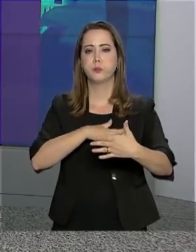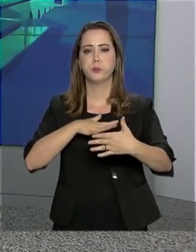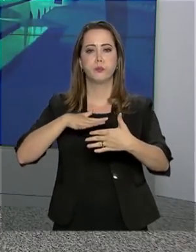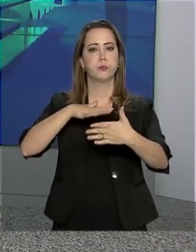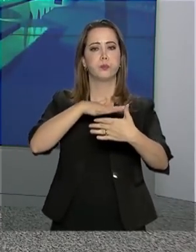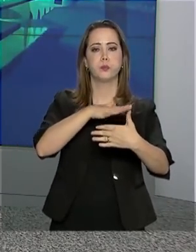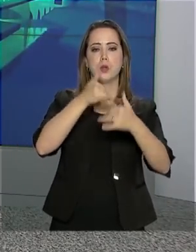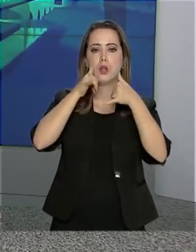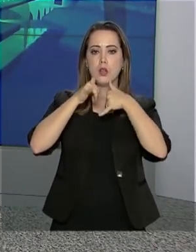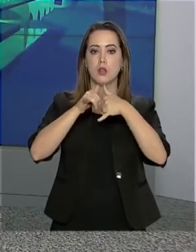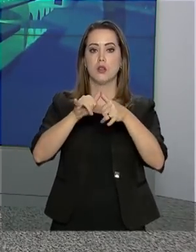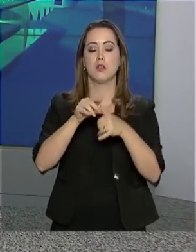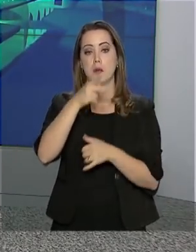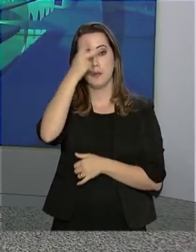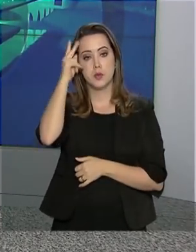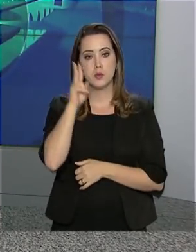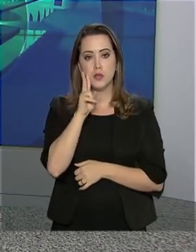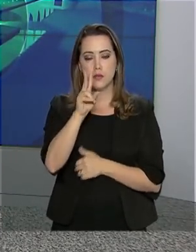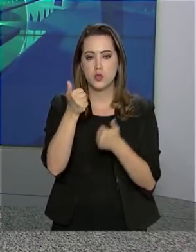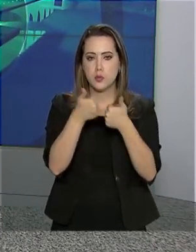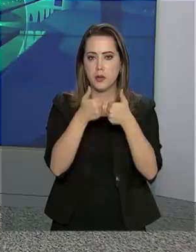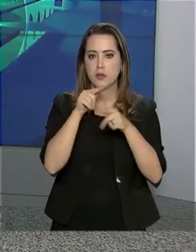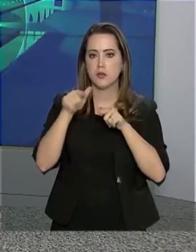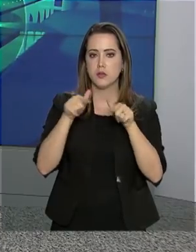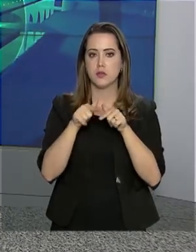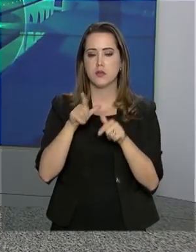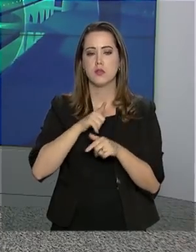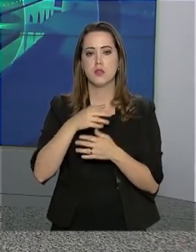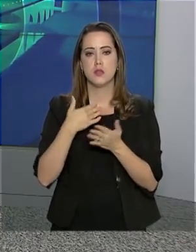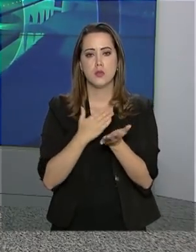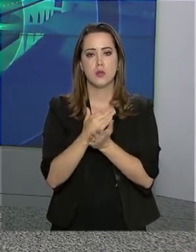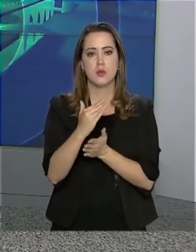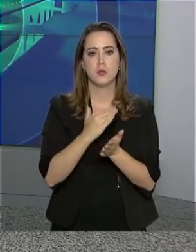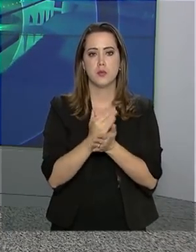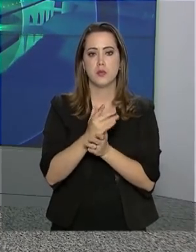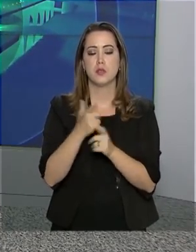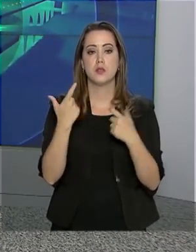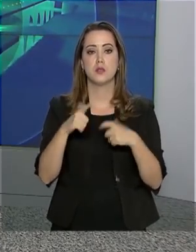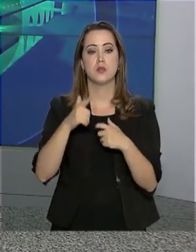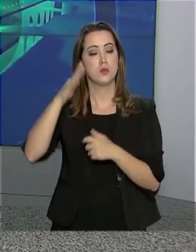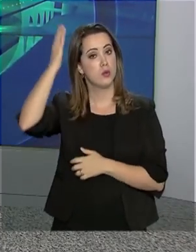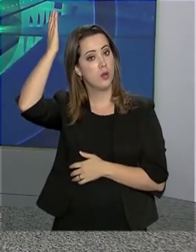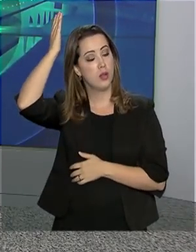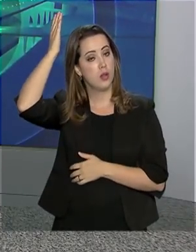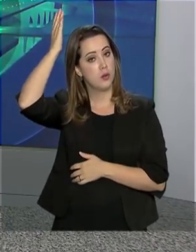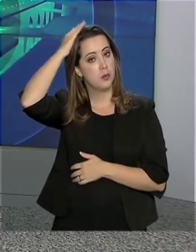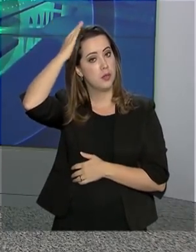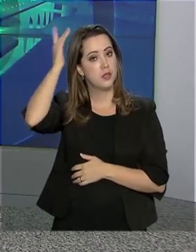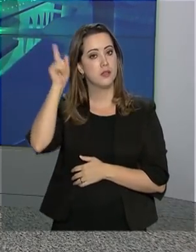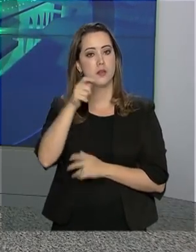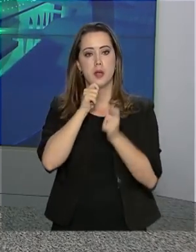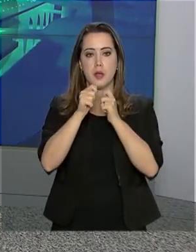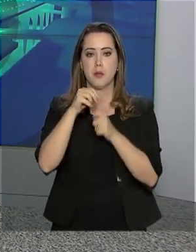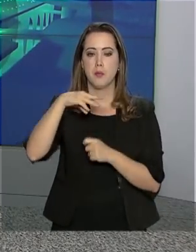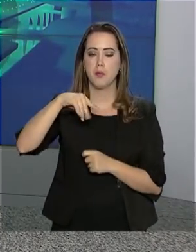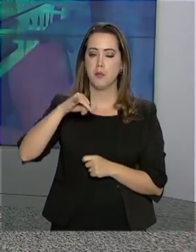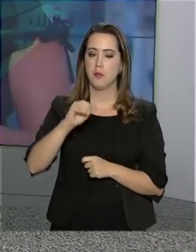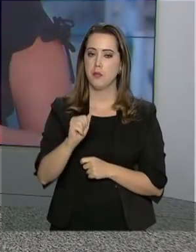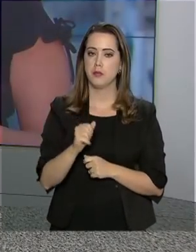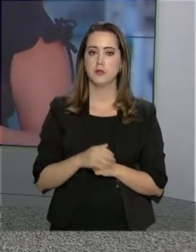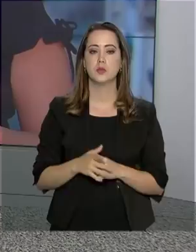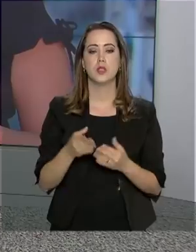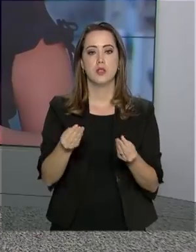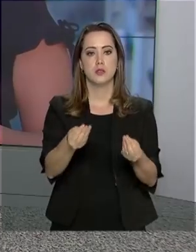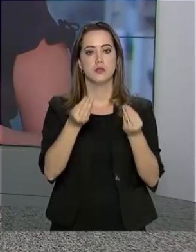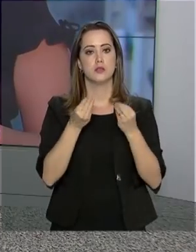usinas hidrelétricas. Quem acompanha esse trabalho, que tem início no estado do Paraná, é a repórter Márcia Fernandes.